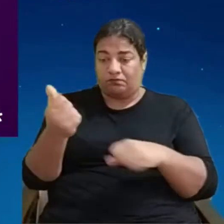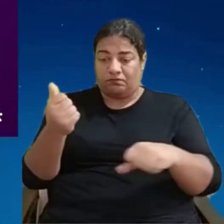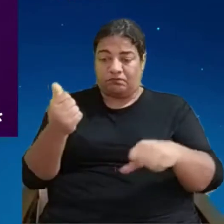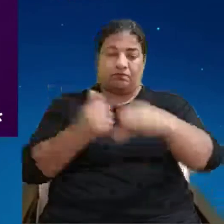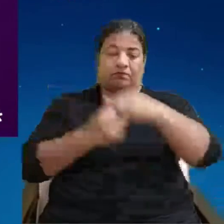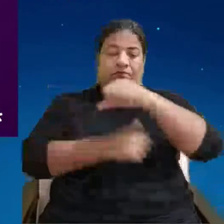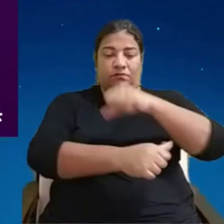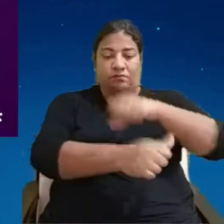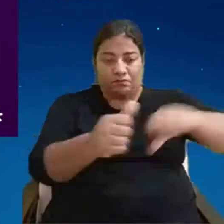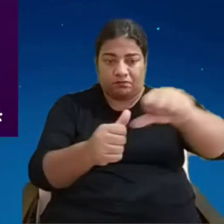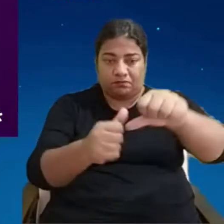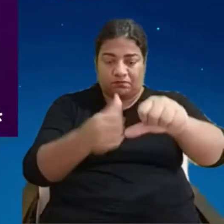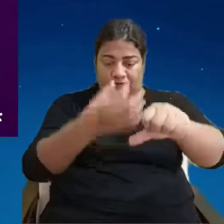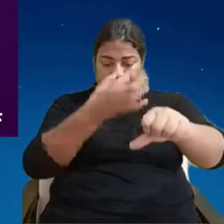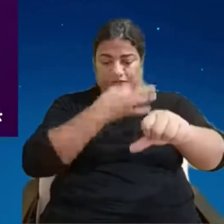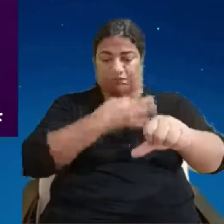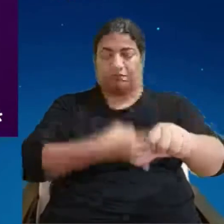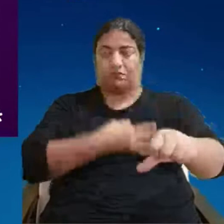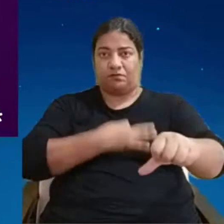Só que esse pingente da Tiffany